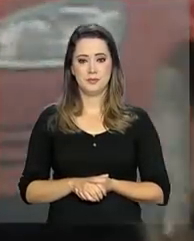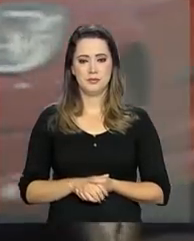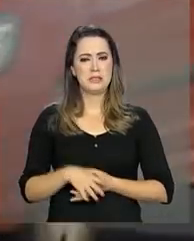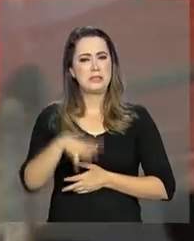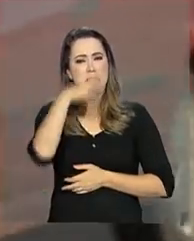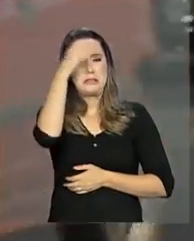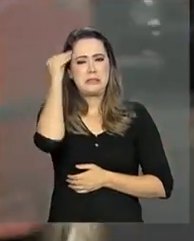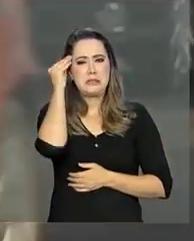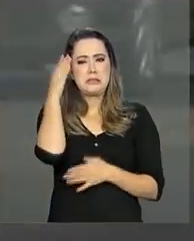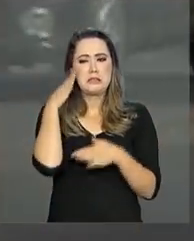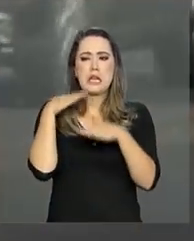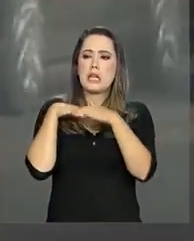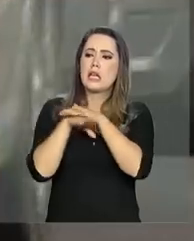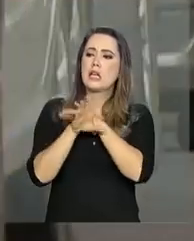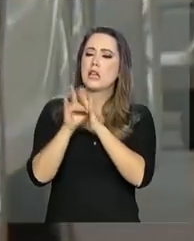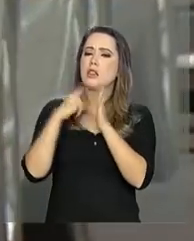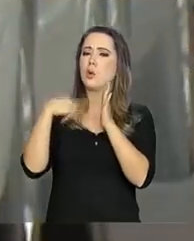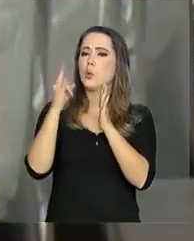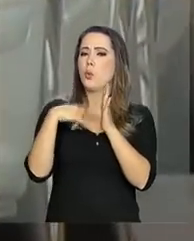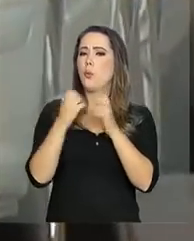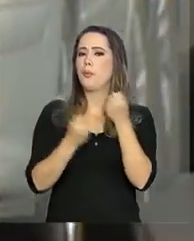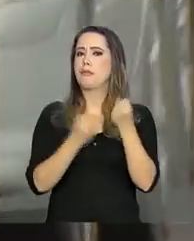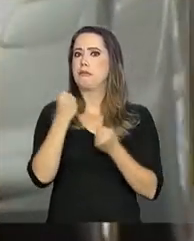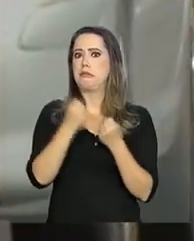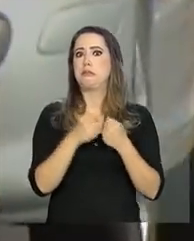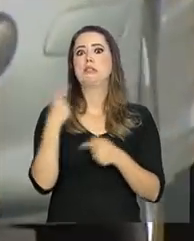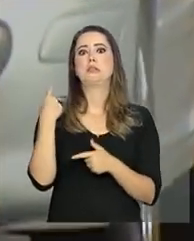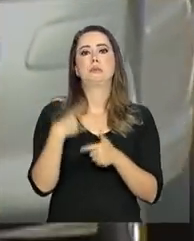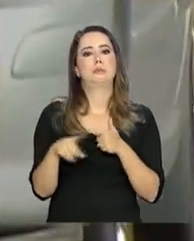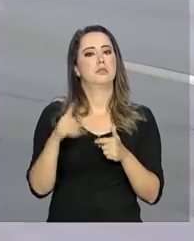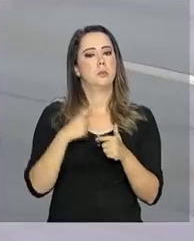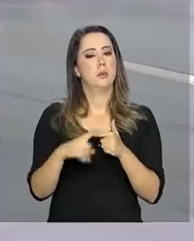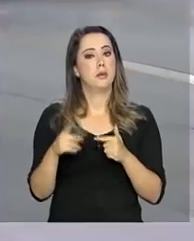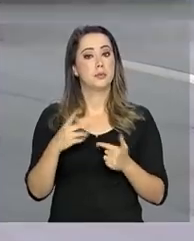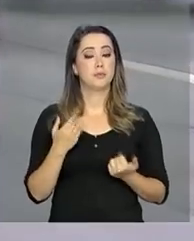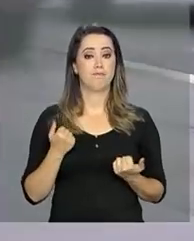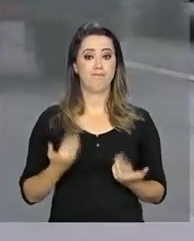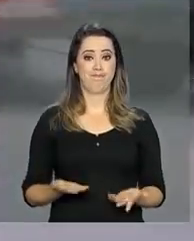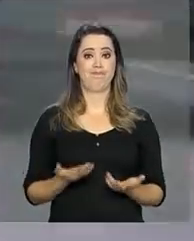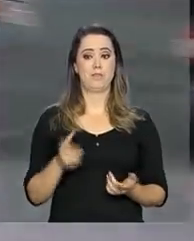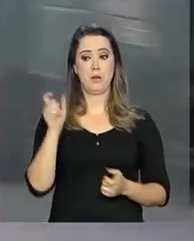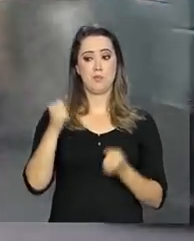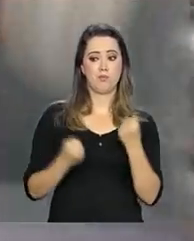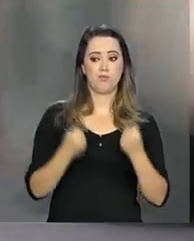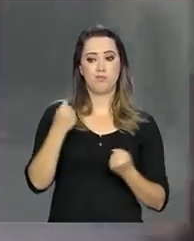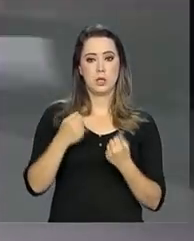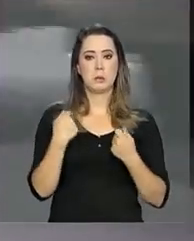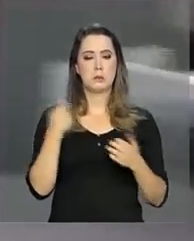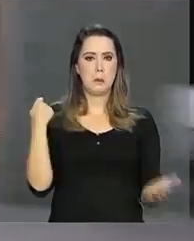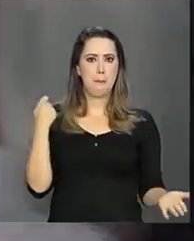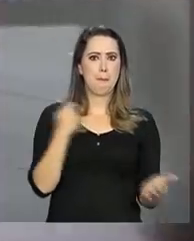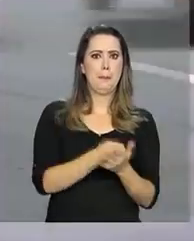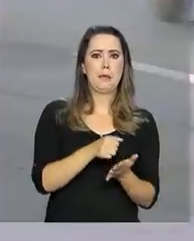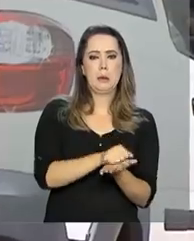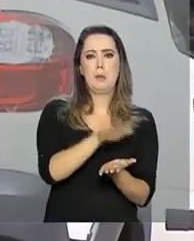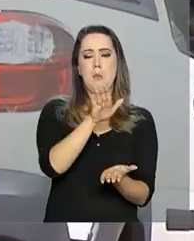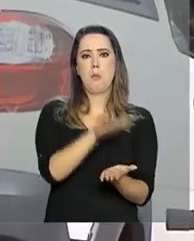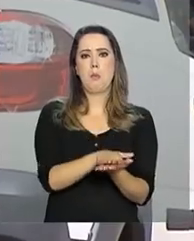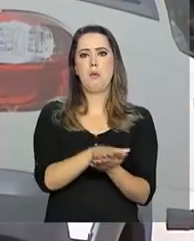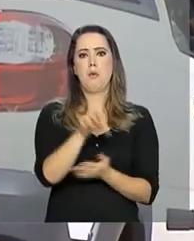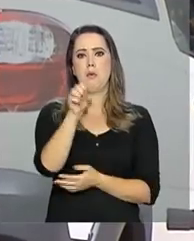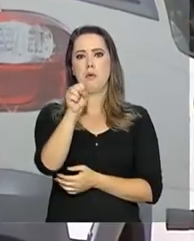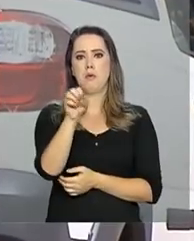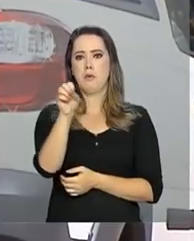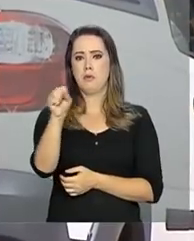Esquecer a carteira de motorista em casa dá uma grande dor de cabeça. O condutor tem que pagar uma multa de